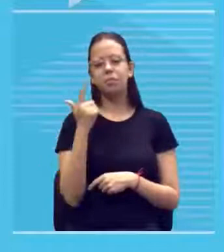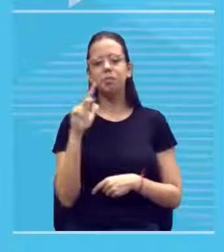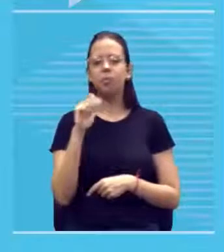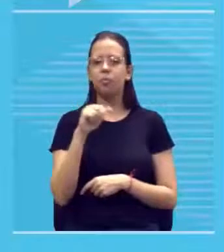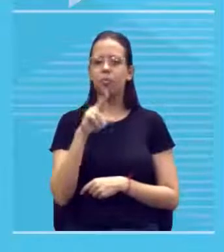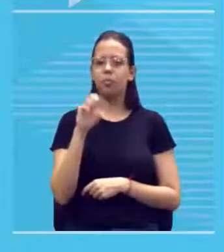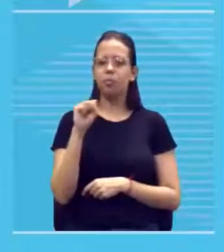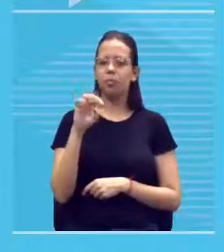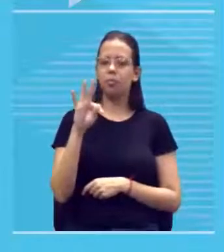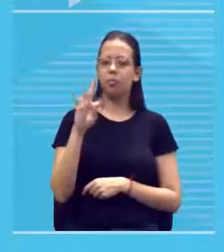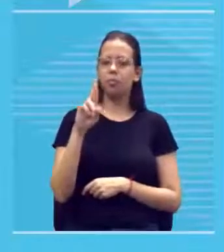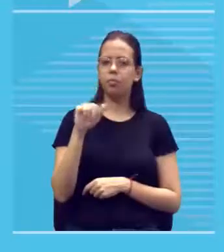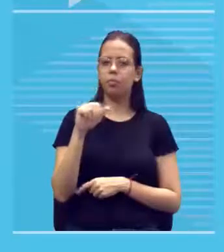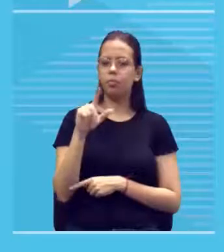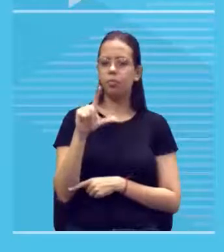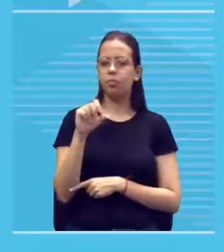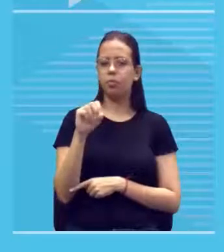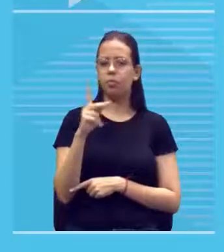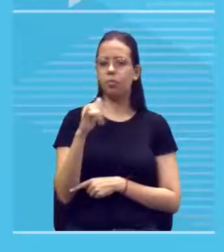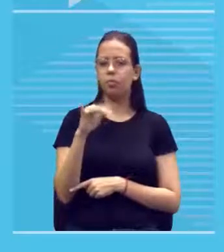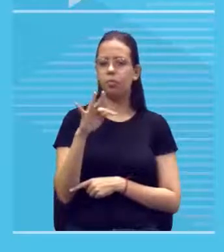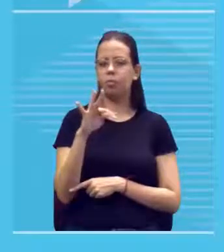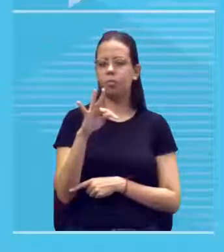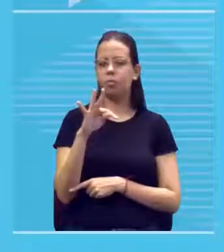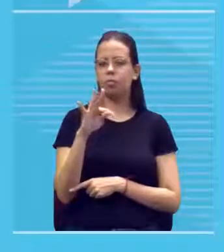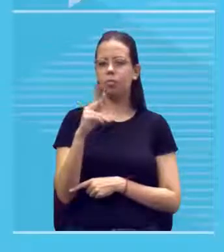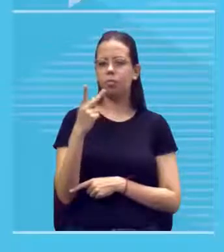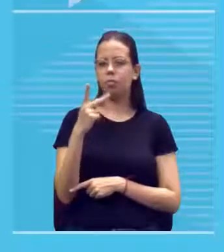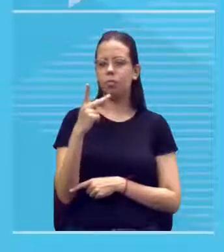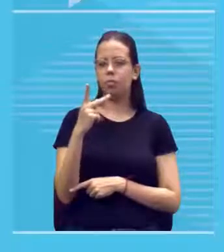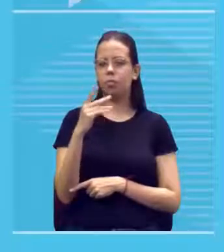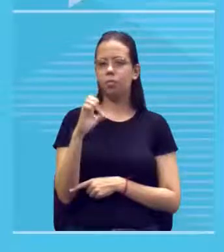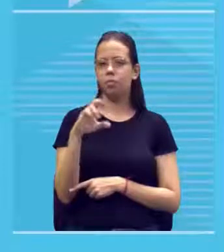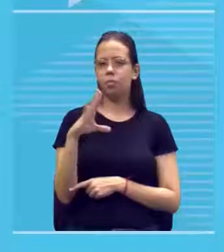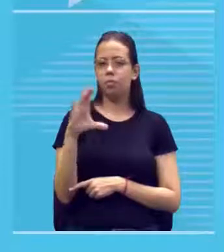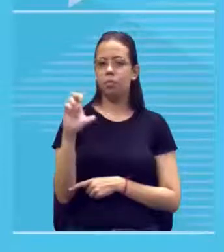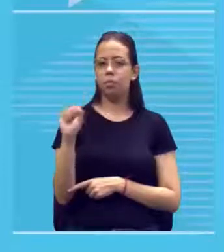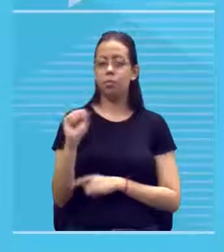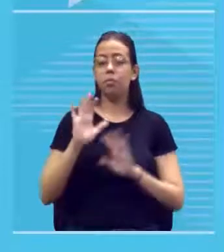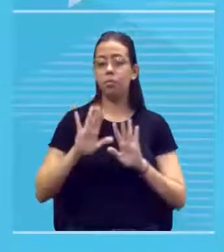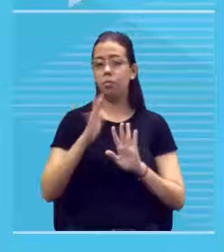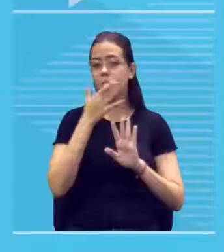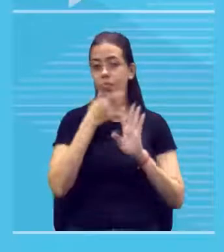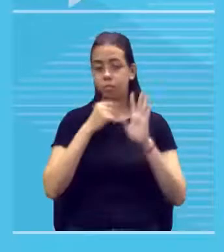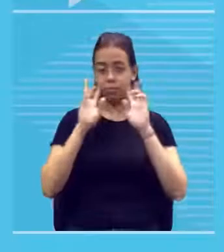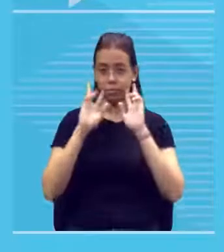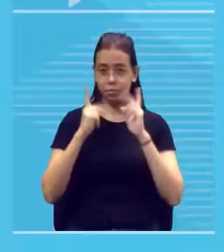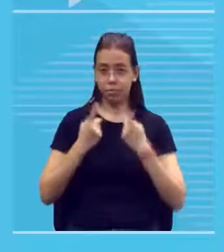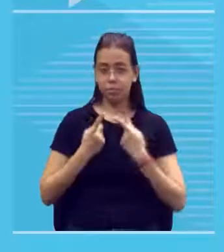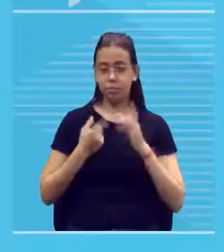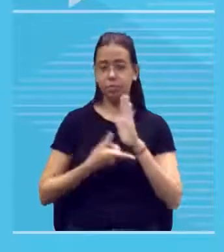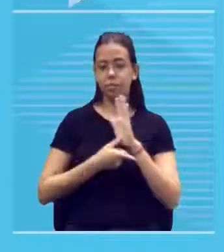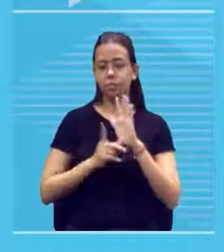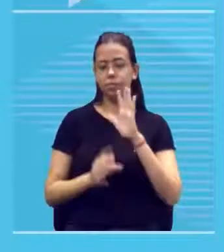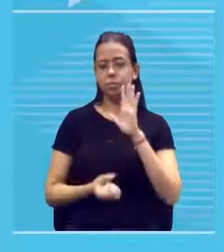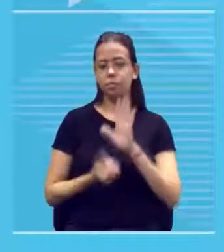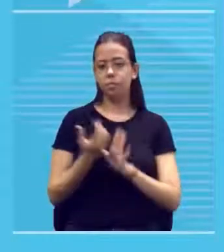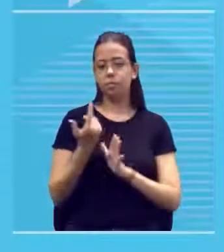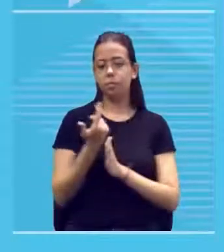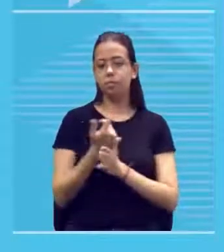enfim mas o homo sapiens sapiens antes de inventar a escrita